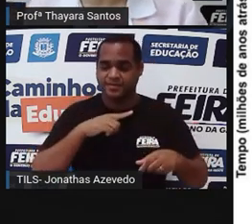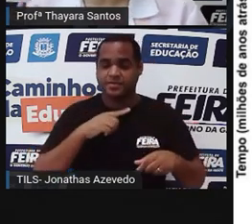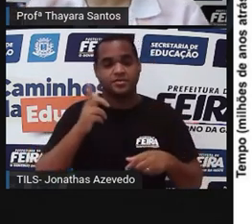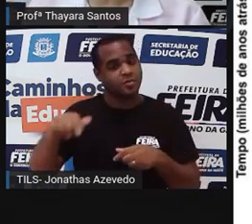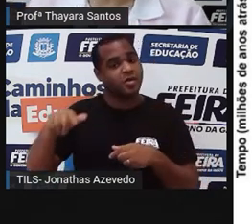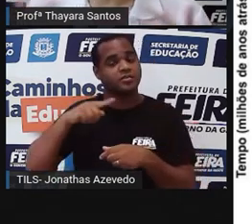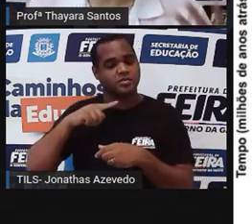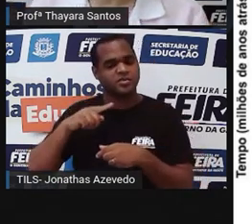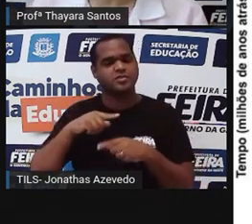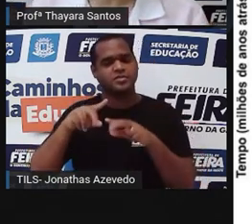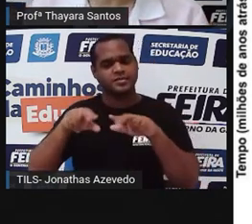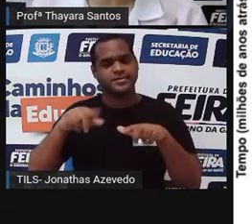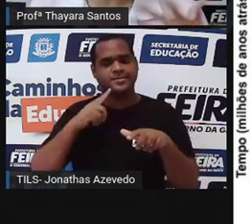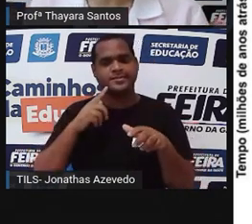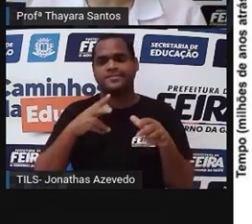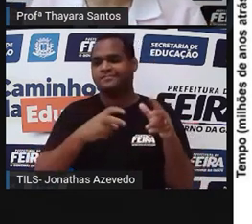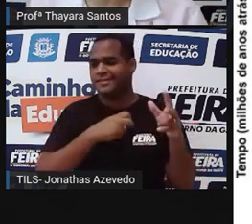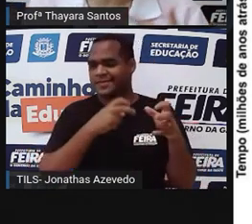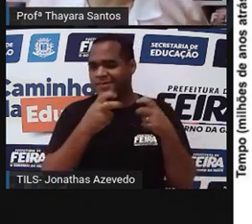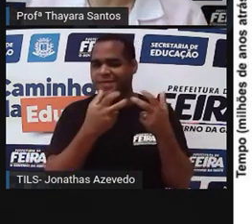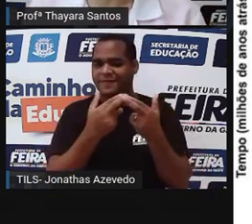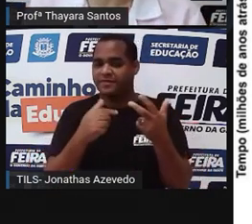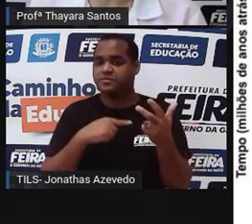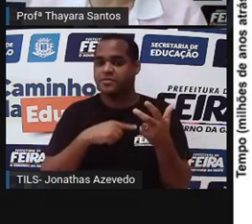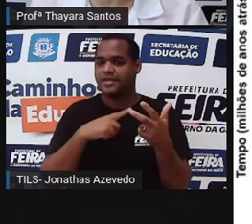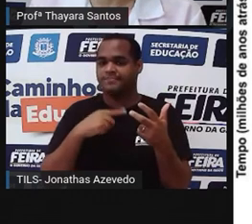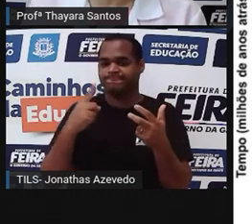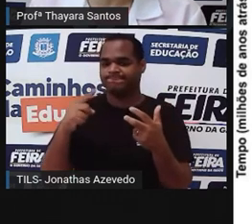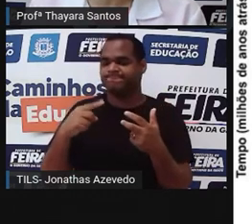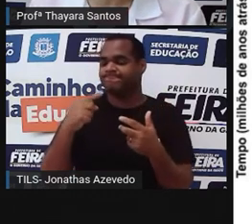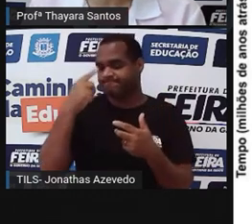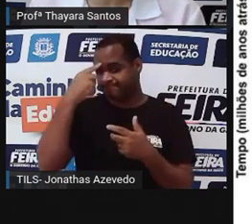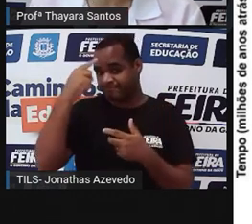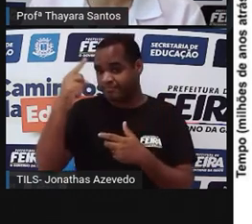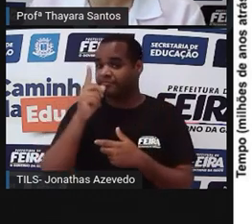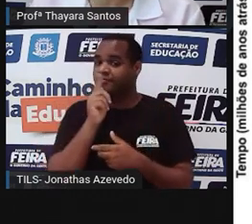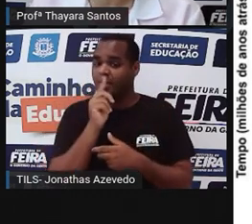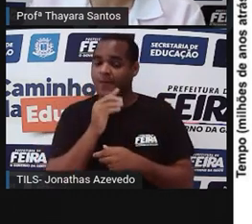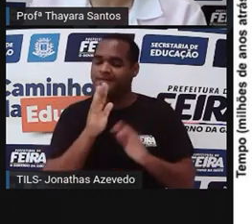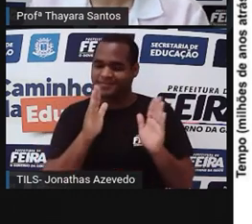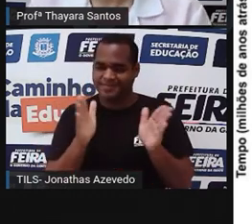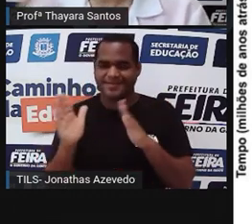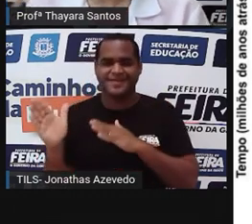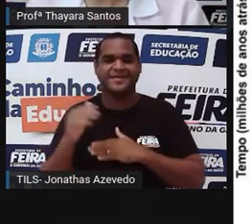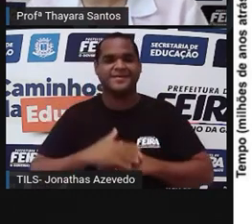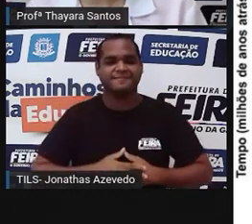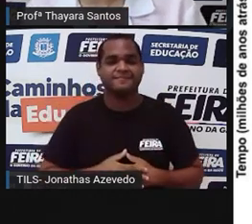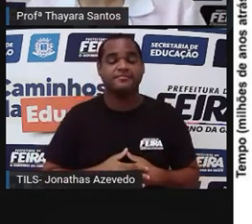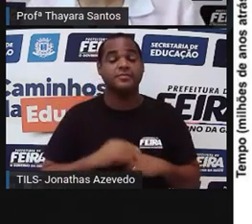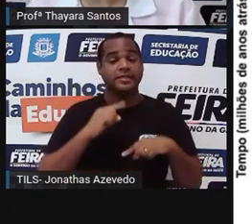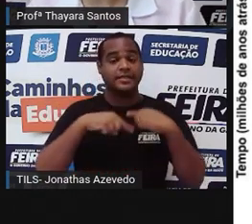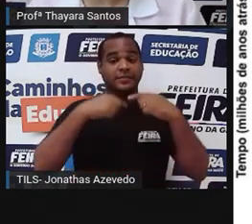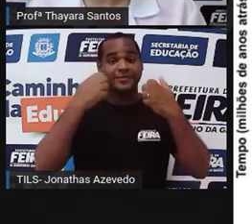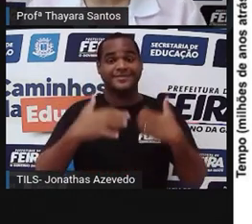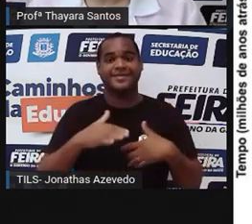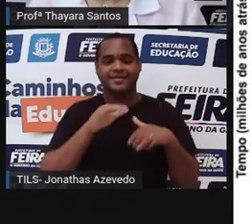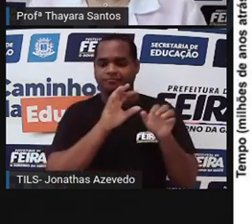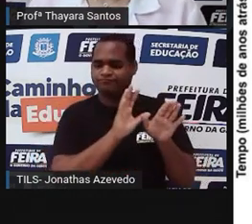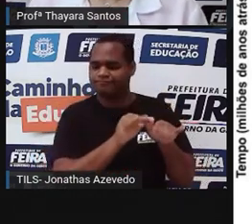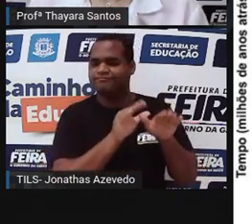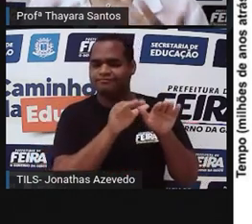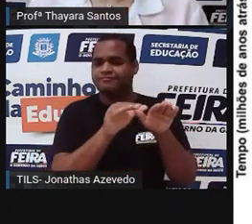répteis que conquistaram o ambiente terrestre. Já tinham essa independência da água, como a gente já viu. Depois, vieram as aves